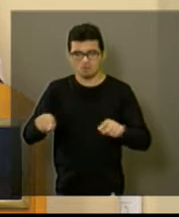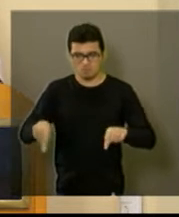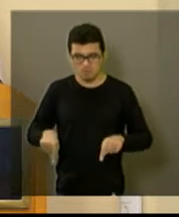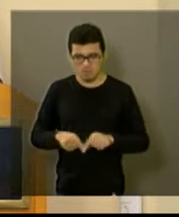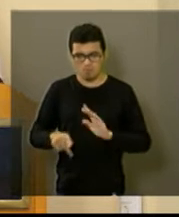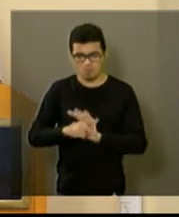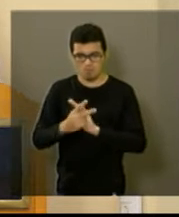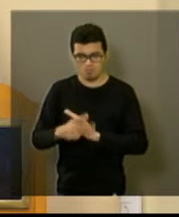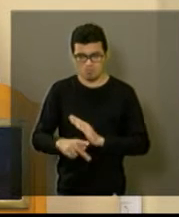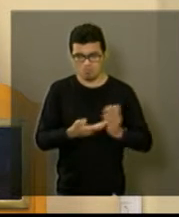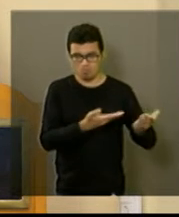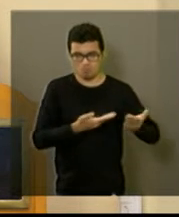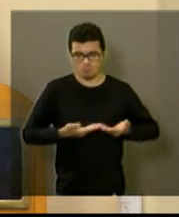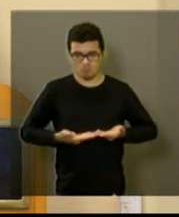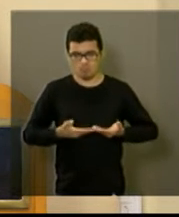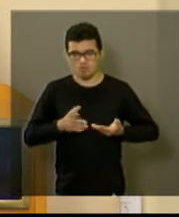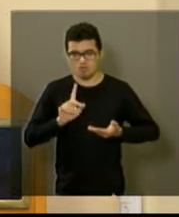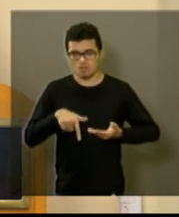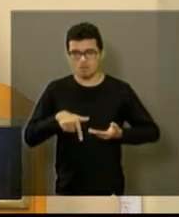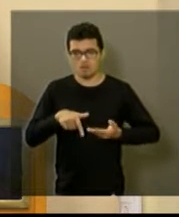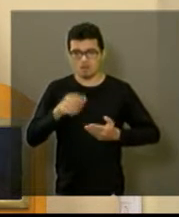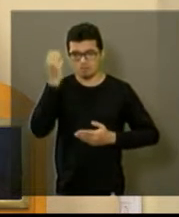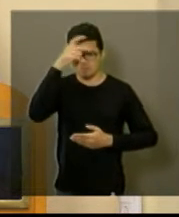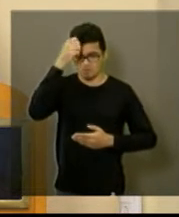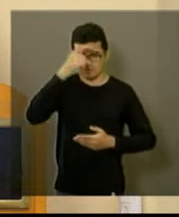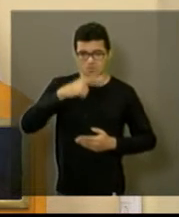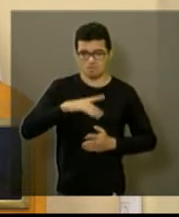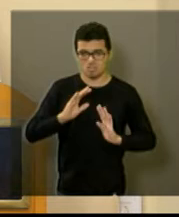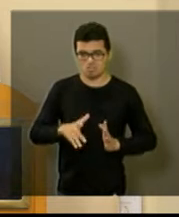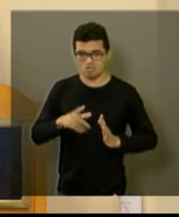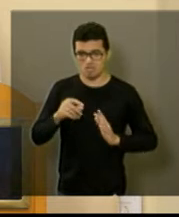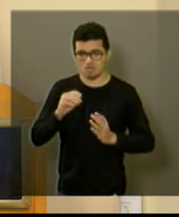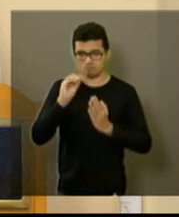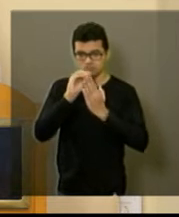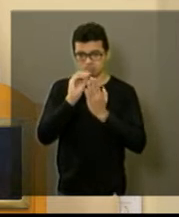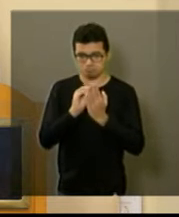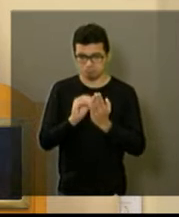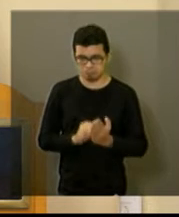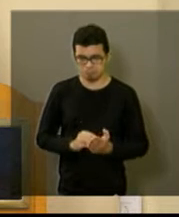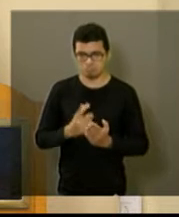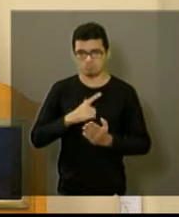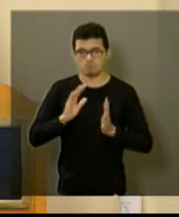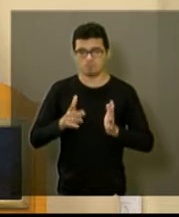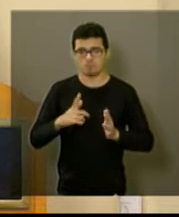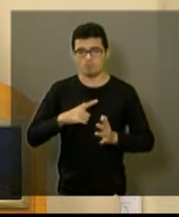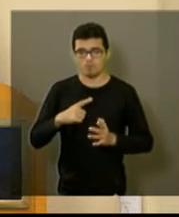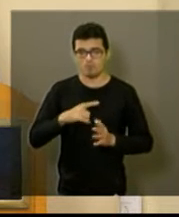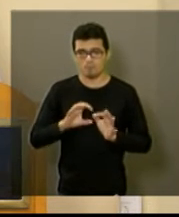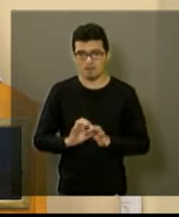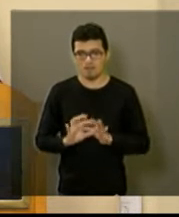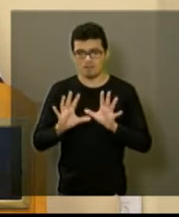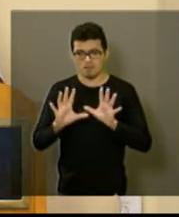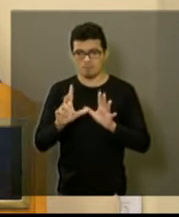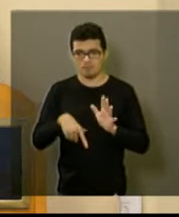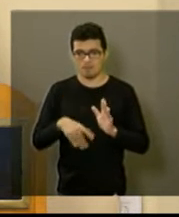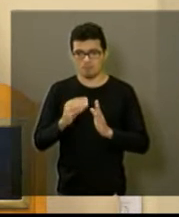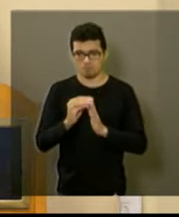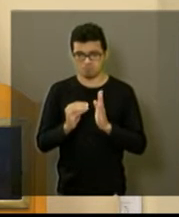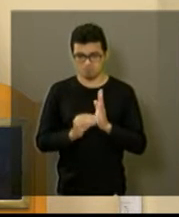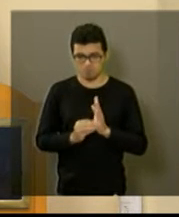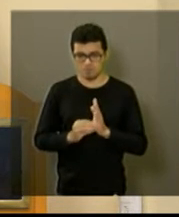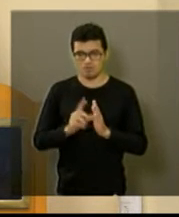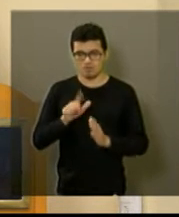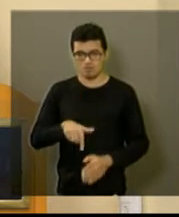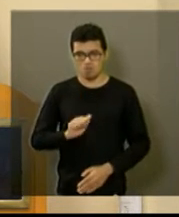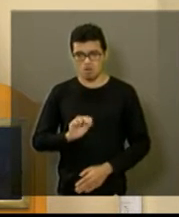prefeitura. Então, nós temos essas plantas cadastradas. Esse valor seria para a licença do software, que hoje a gente usa o AutoCAD